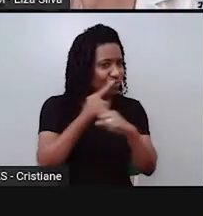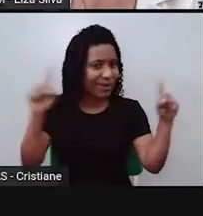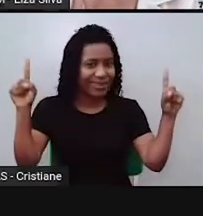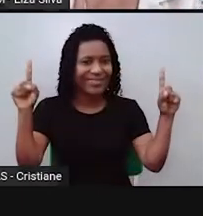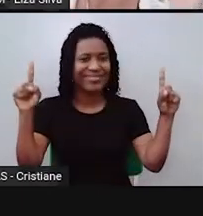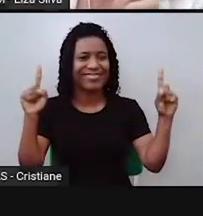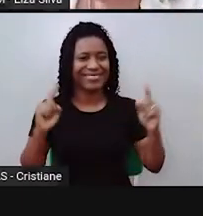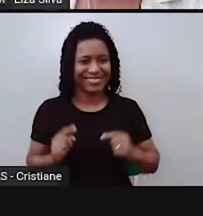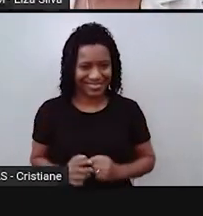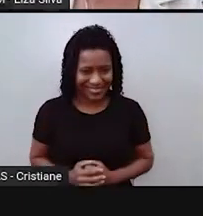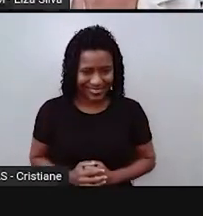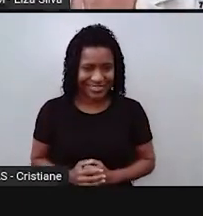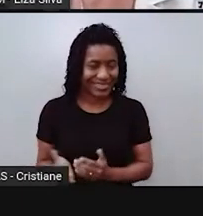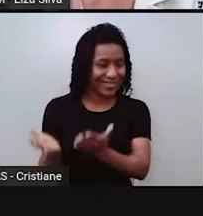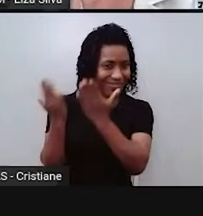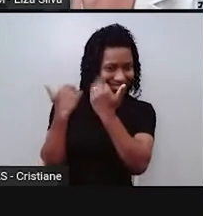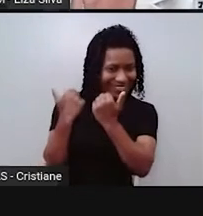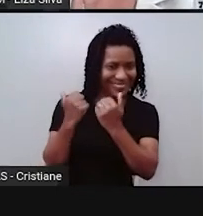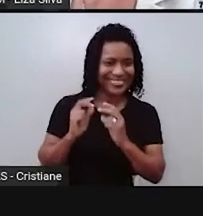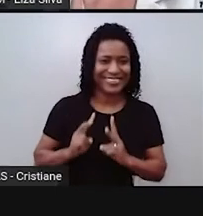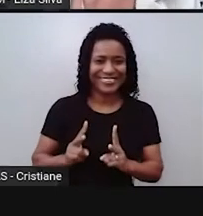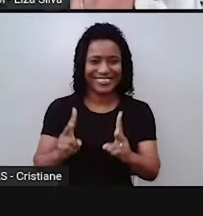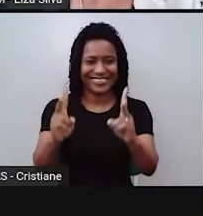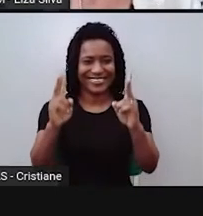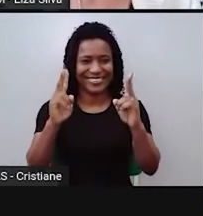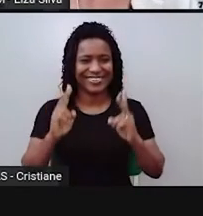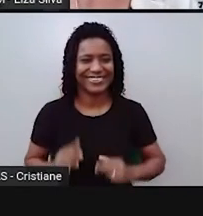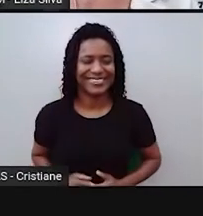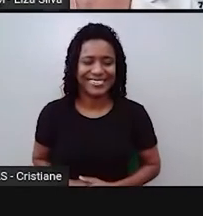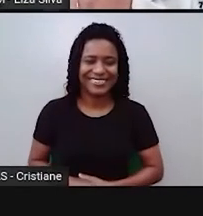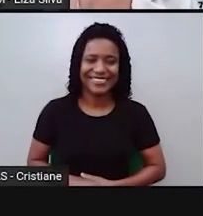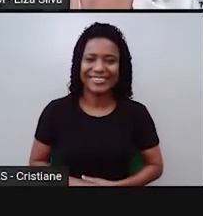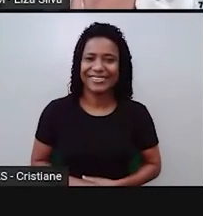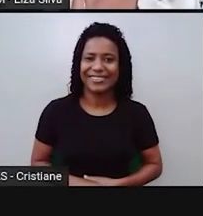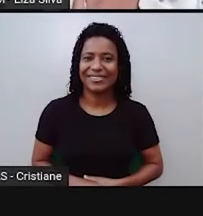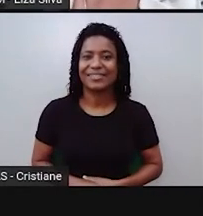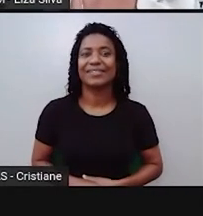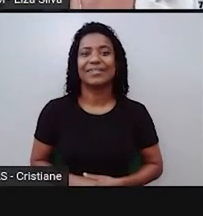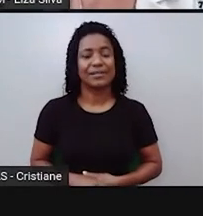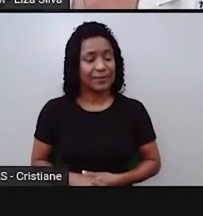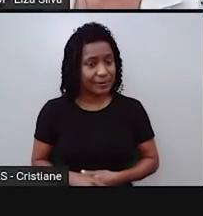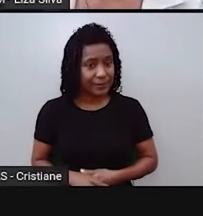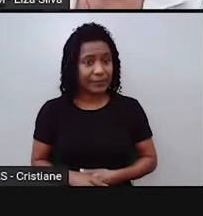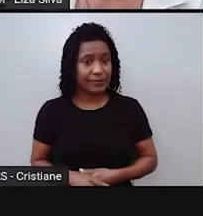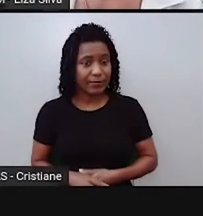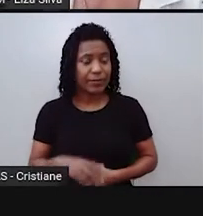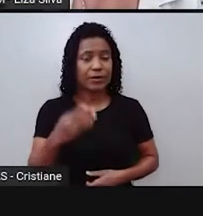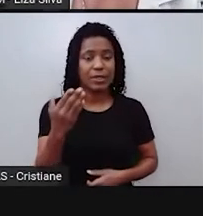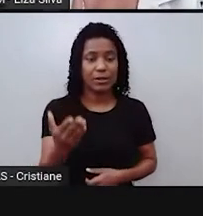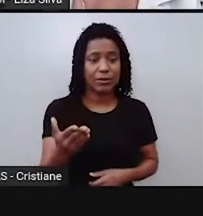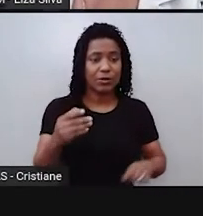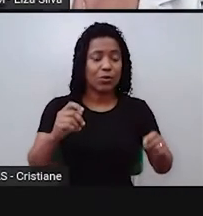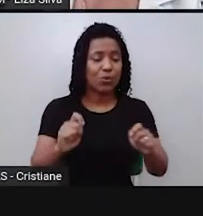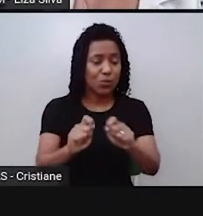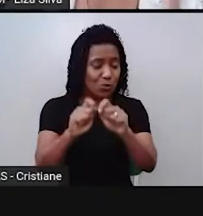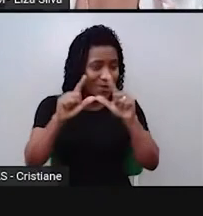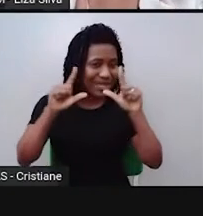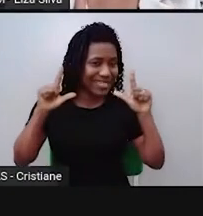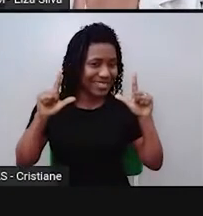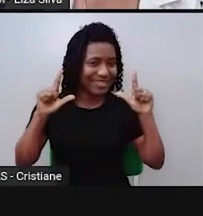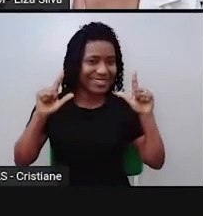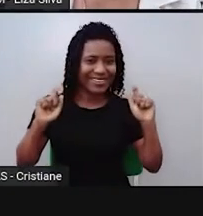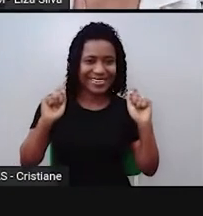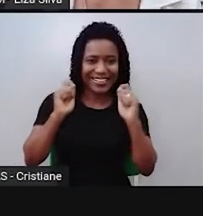Ok? Let's go! E o meme, visto como um gênero textual, ele tem alguns